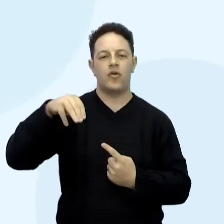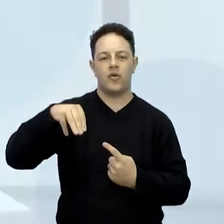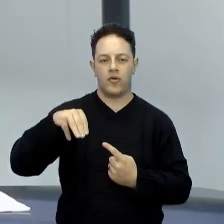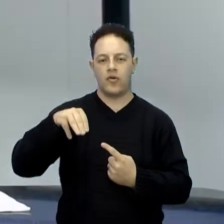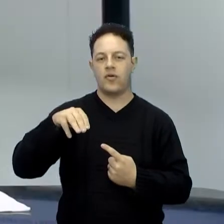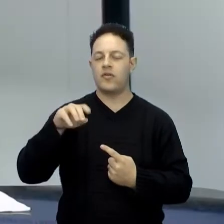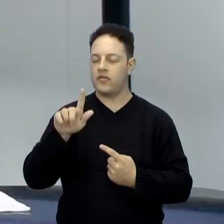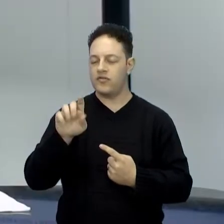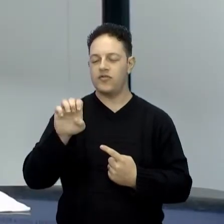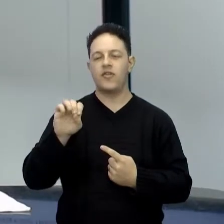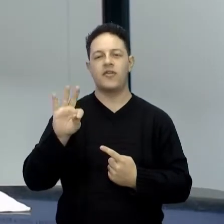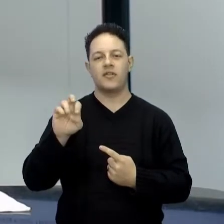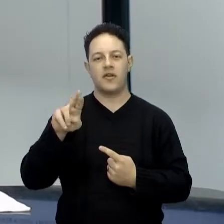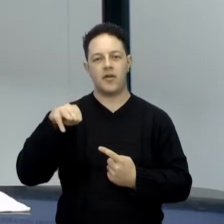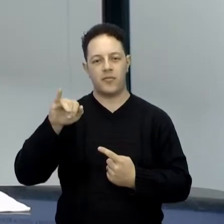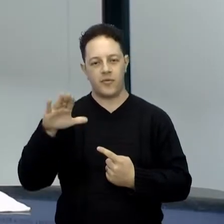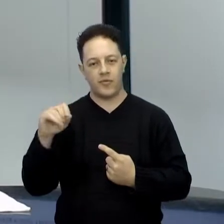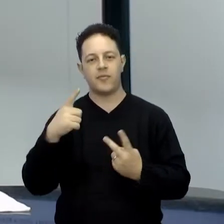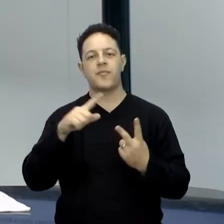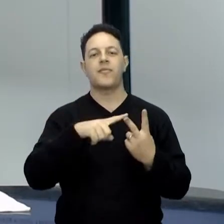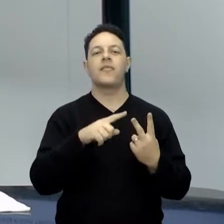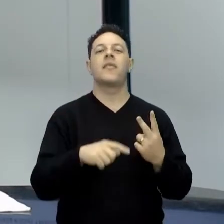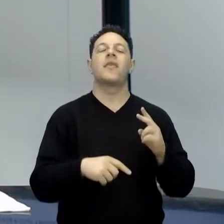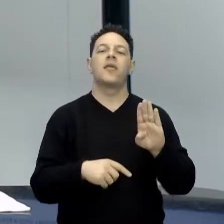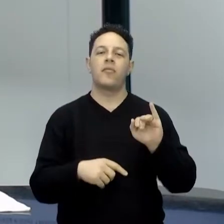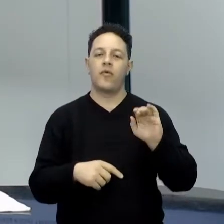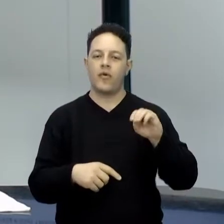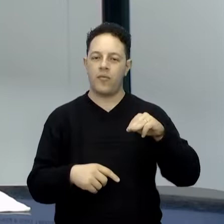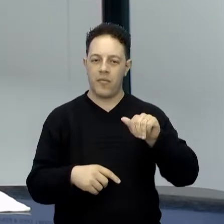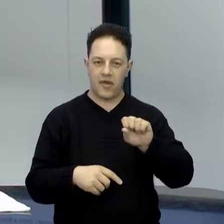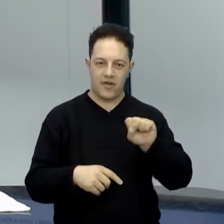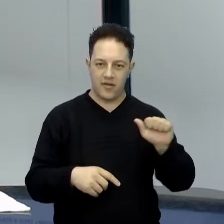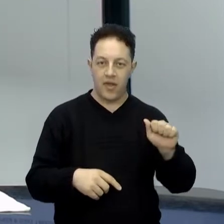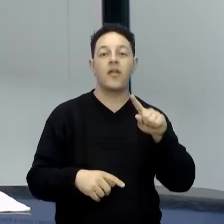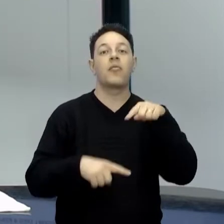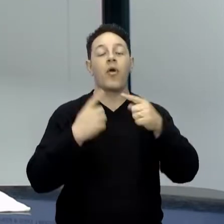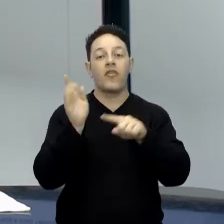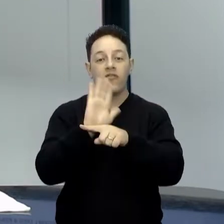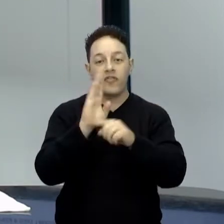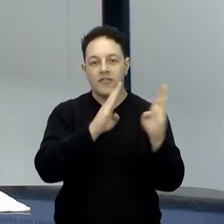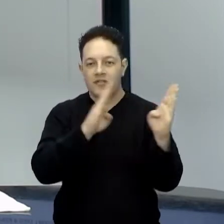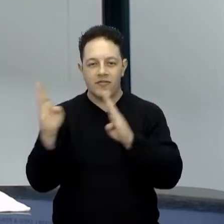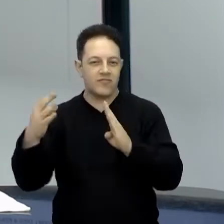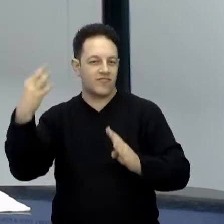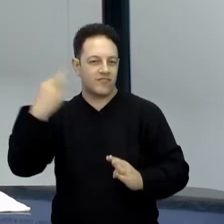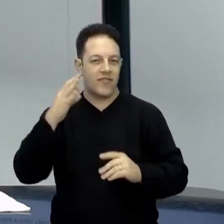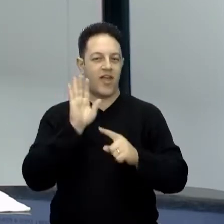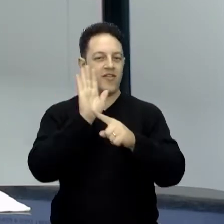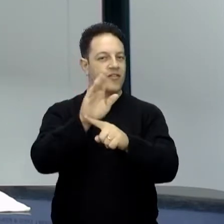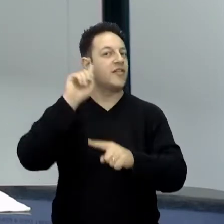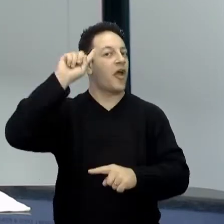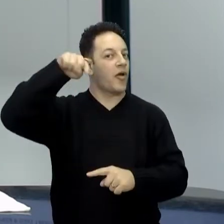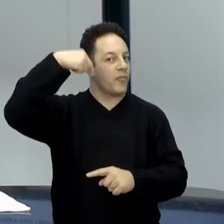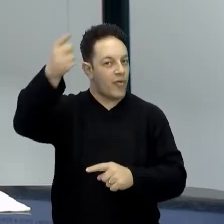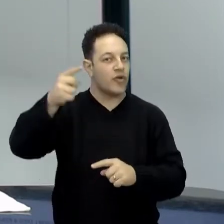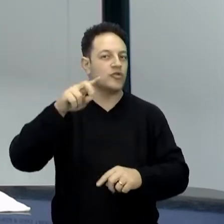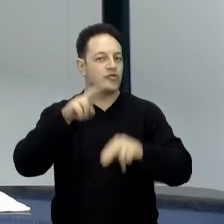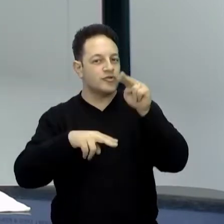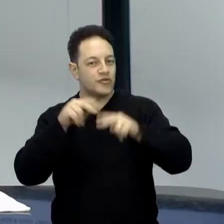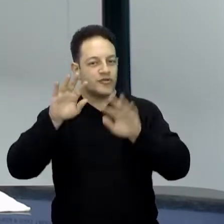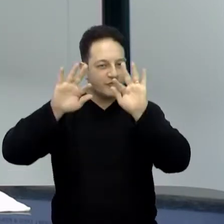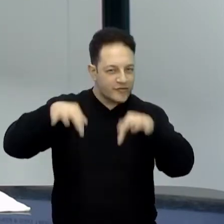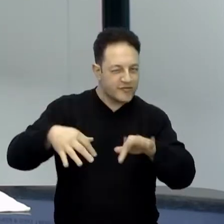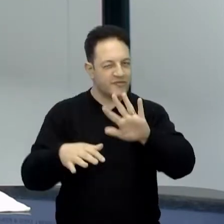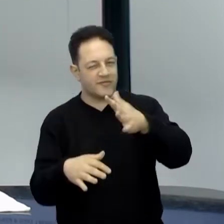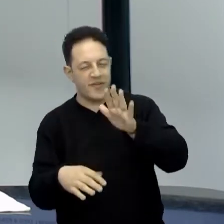espero que dê certo aí com direitos autorais para vocês complementarem o podcast, tá bom? Essa aula vai ficar pronta aí lá para o final do mês de junho, por aí.